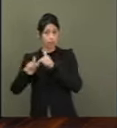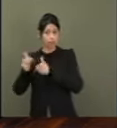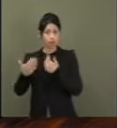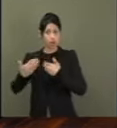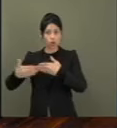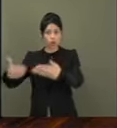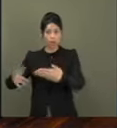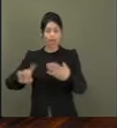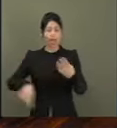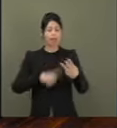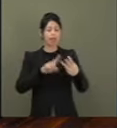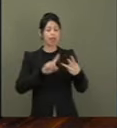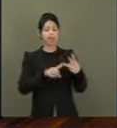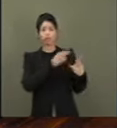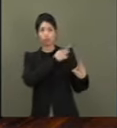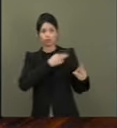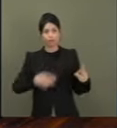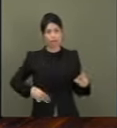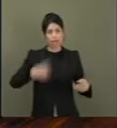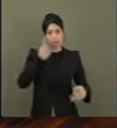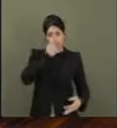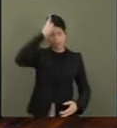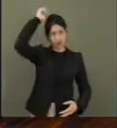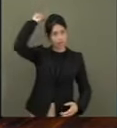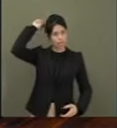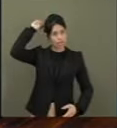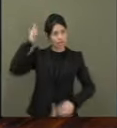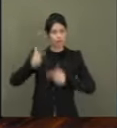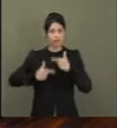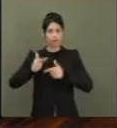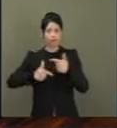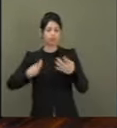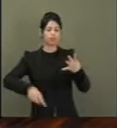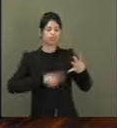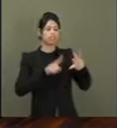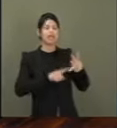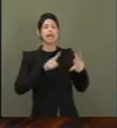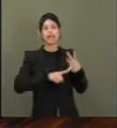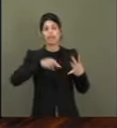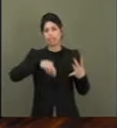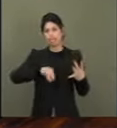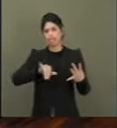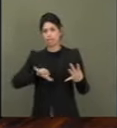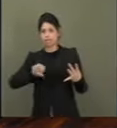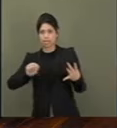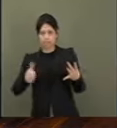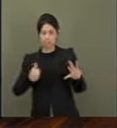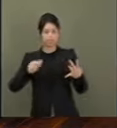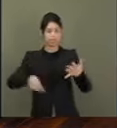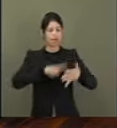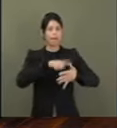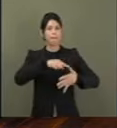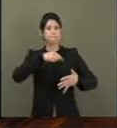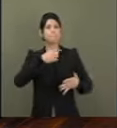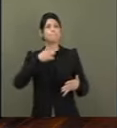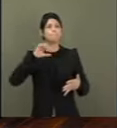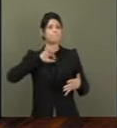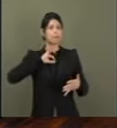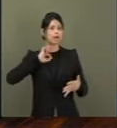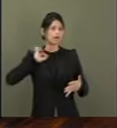Aniele Franco, lutadora da igualdade racial. Nízia Trindade, saúde. Marina Silva, meio ambiente.